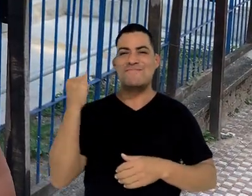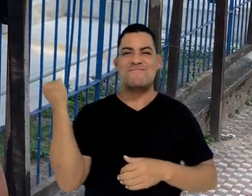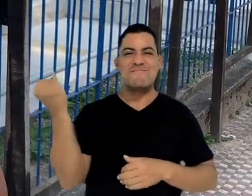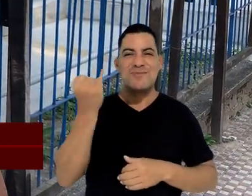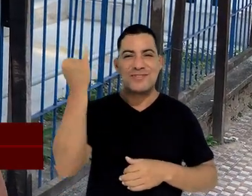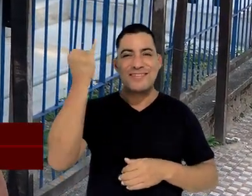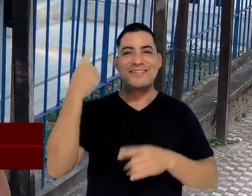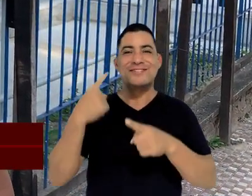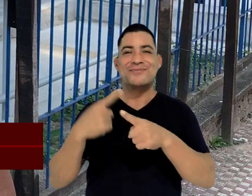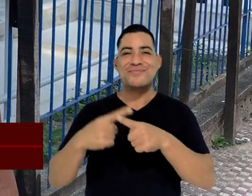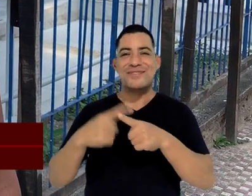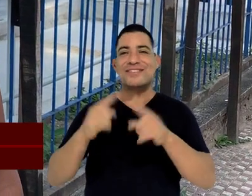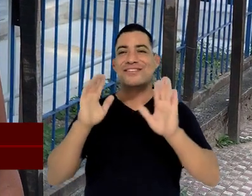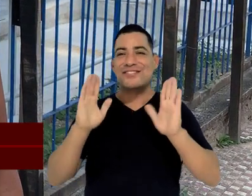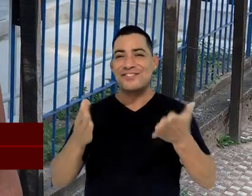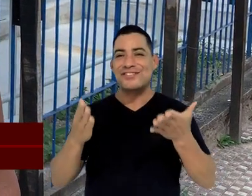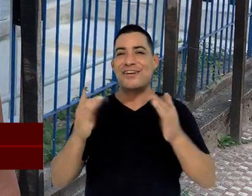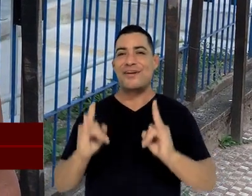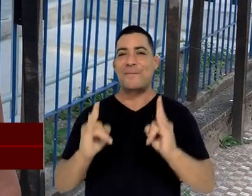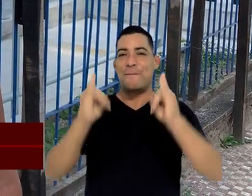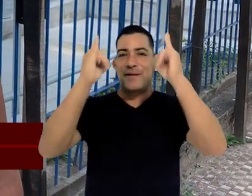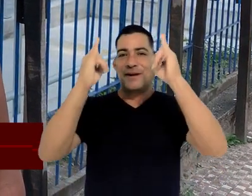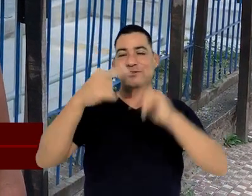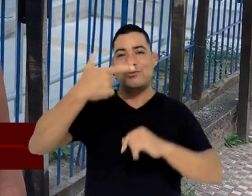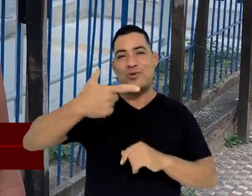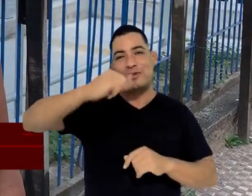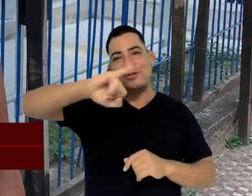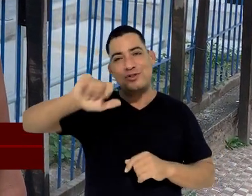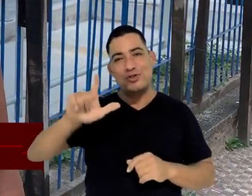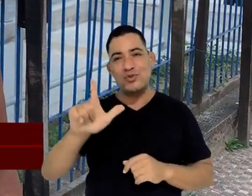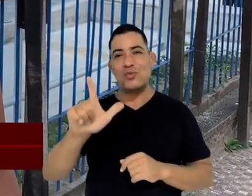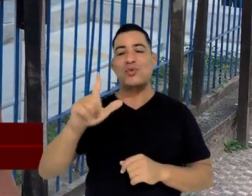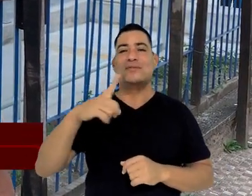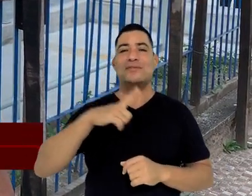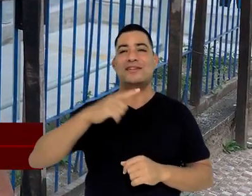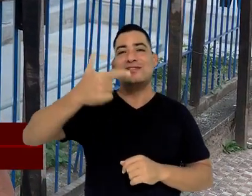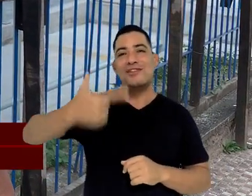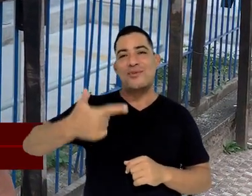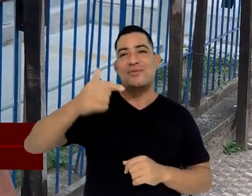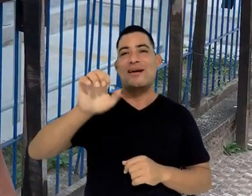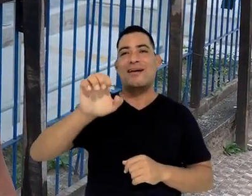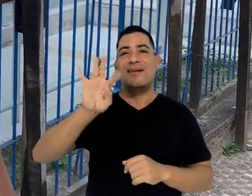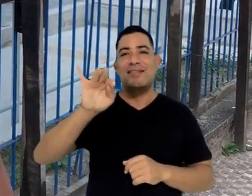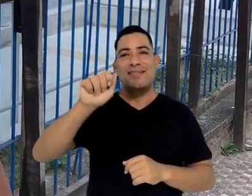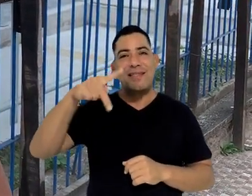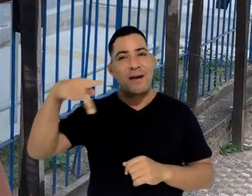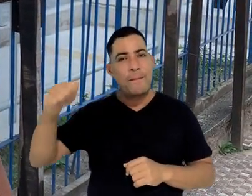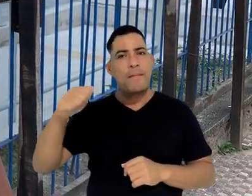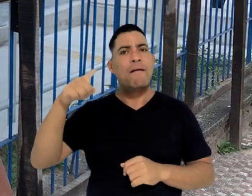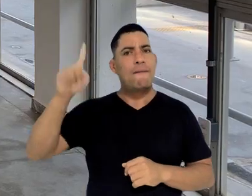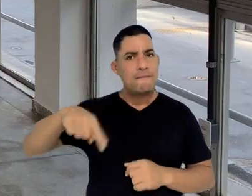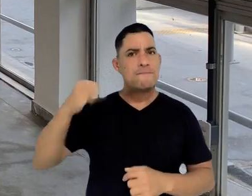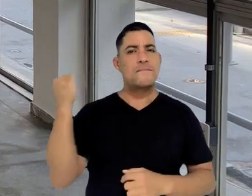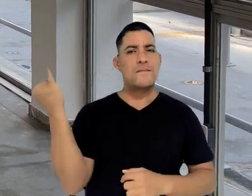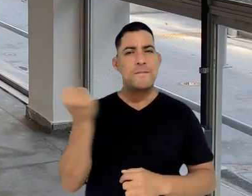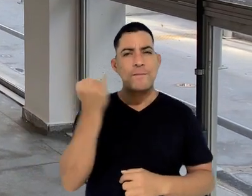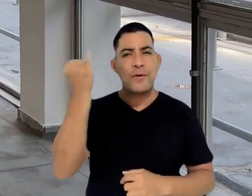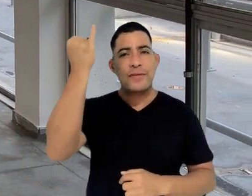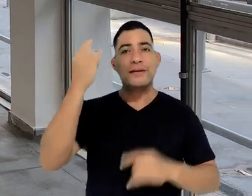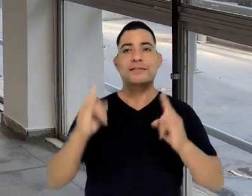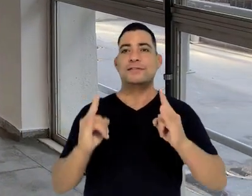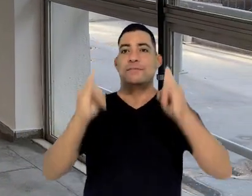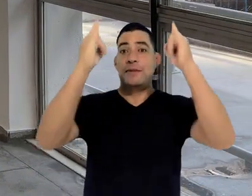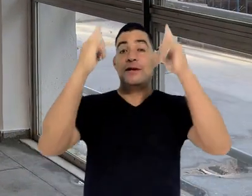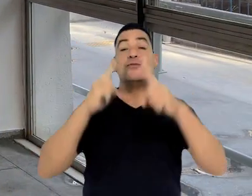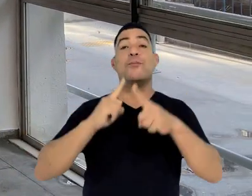histórico, com a entrega da primeira etapa da obra do prédio 2 de Julho e assinatura da ordem de serviço da segunda etapa. Esse prédio tem uma